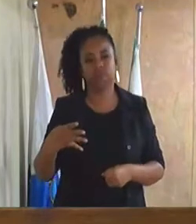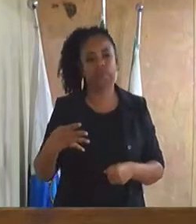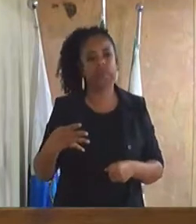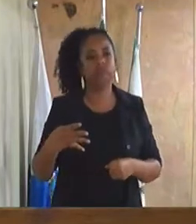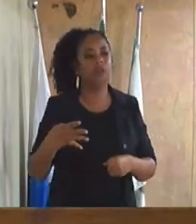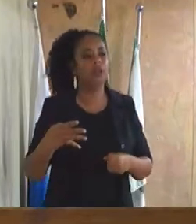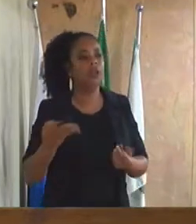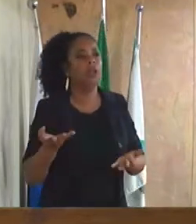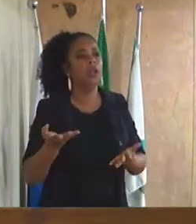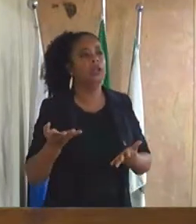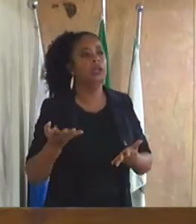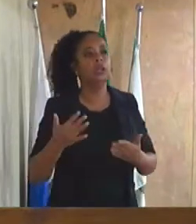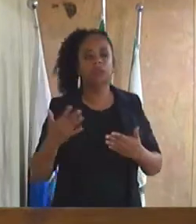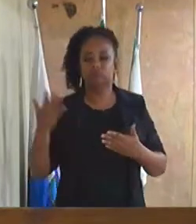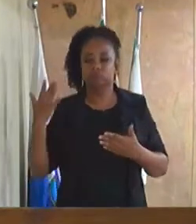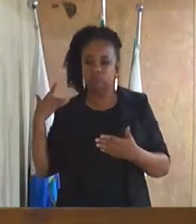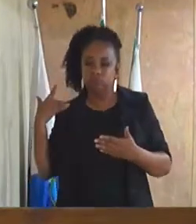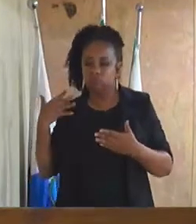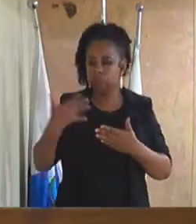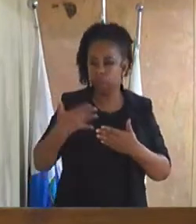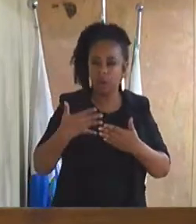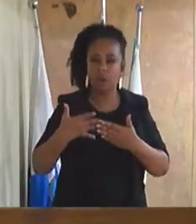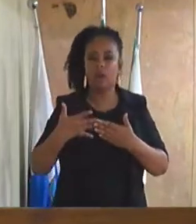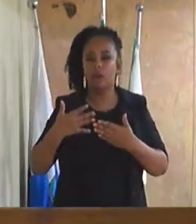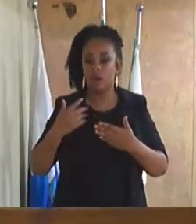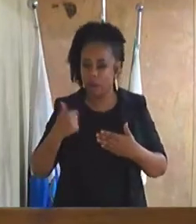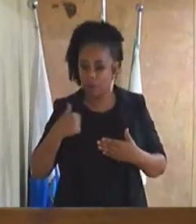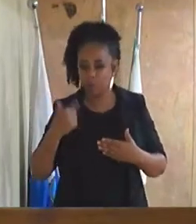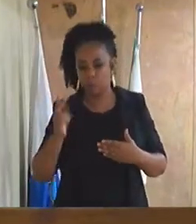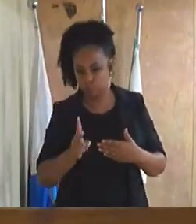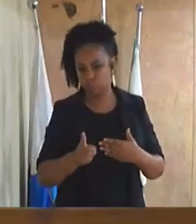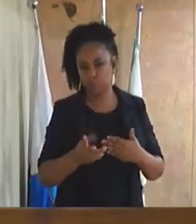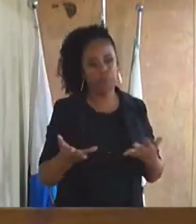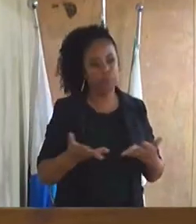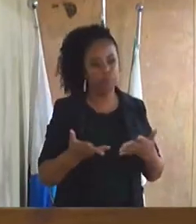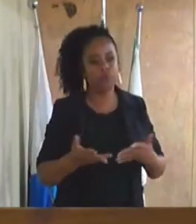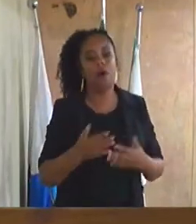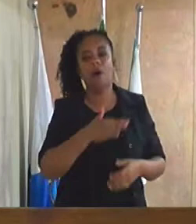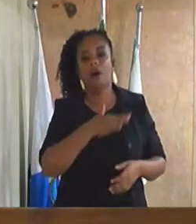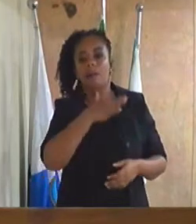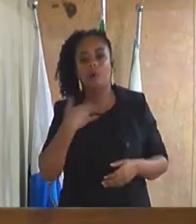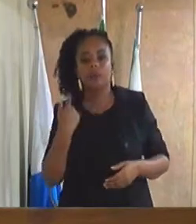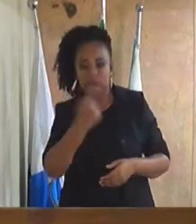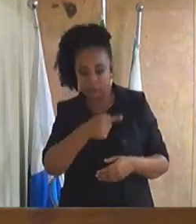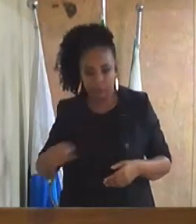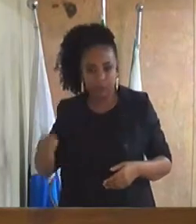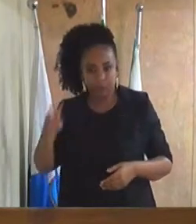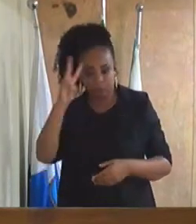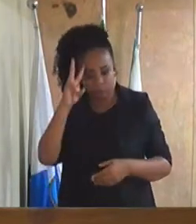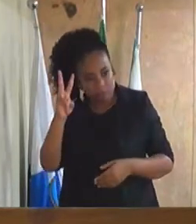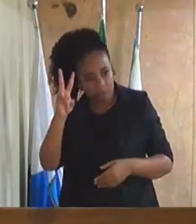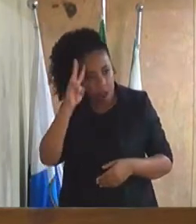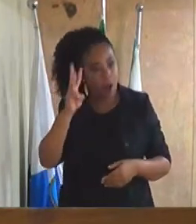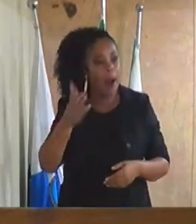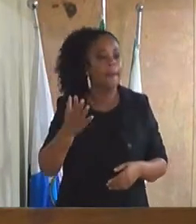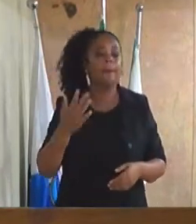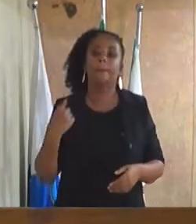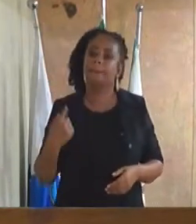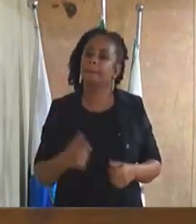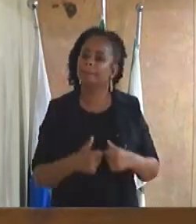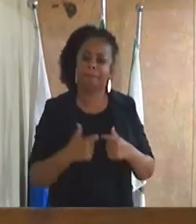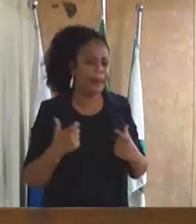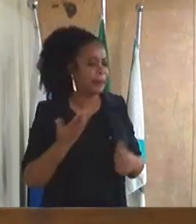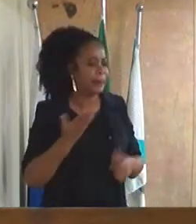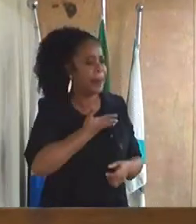até a morte dele essa semana, e um grande companheiro e com